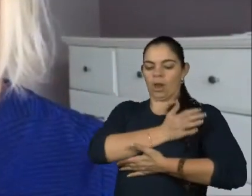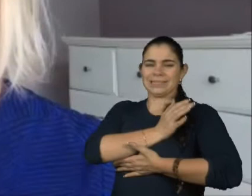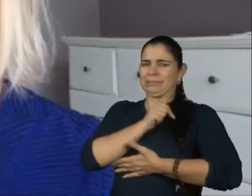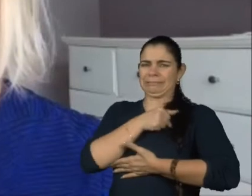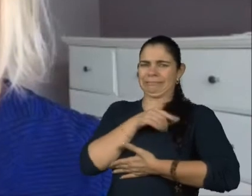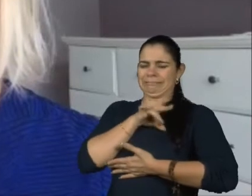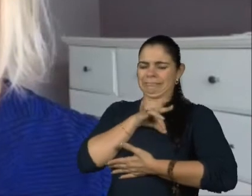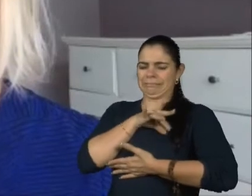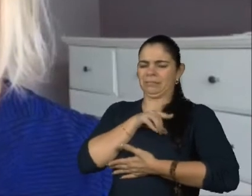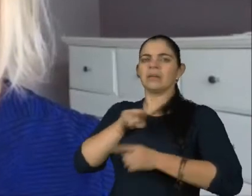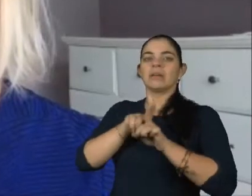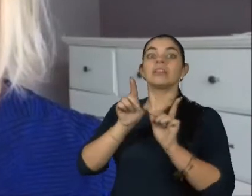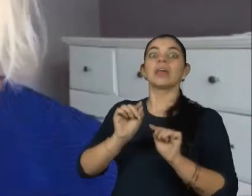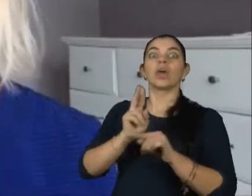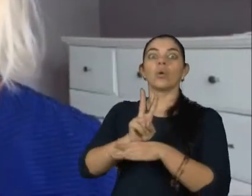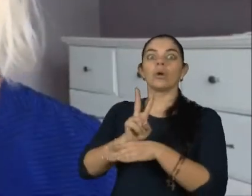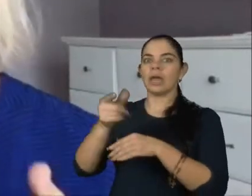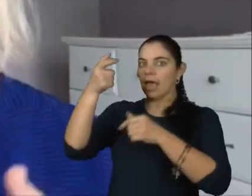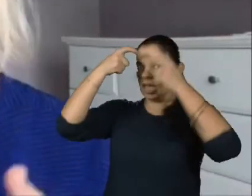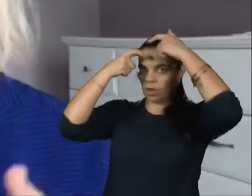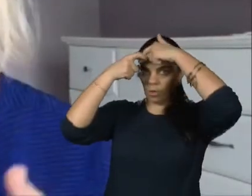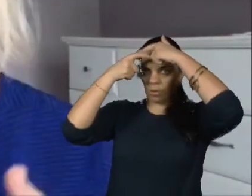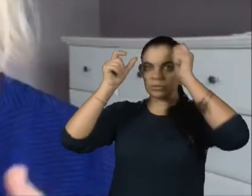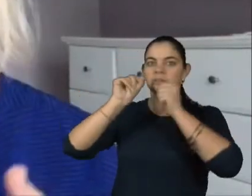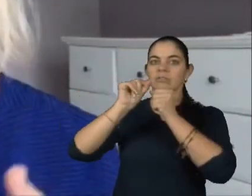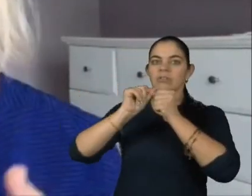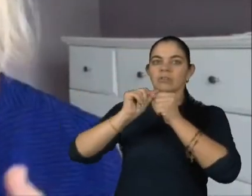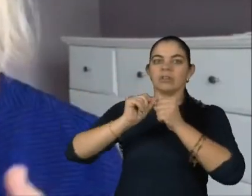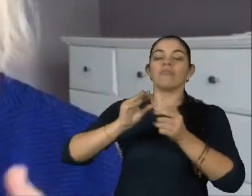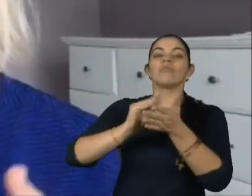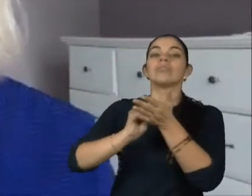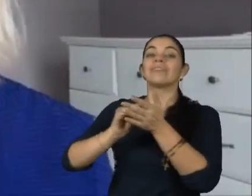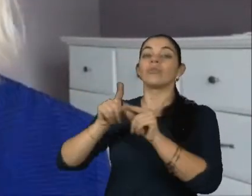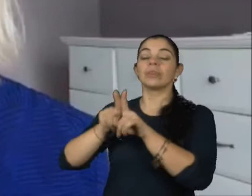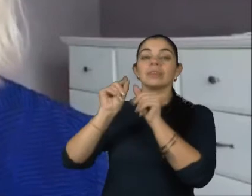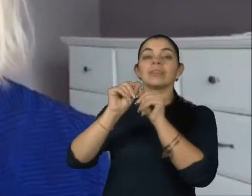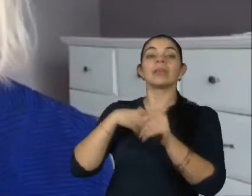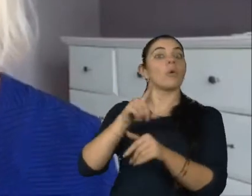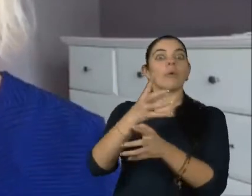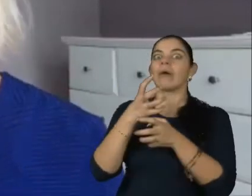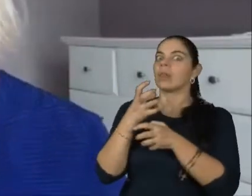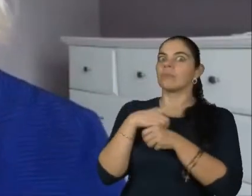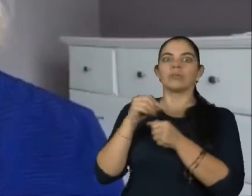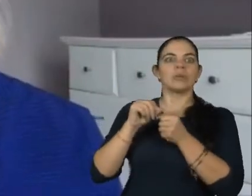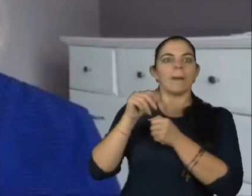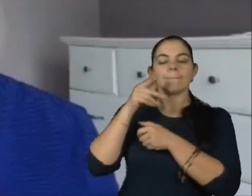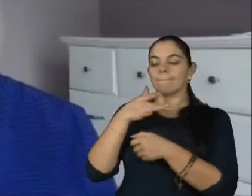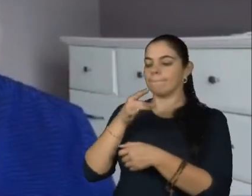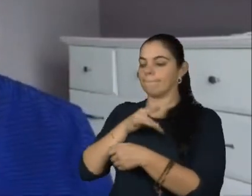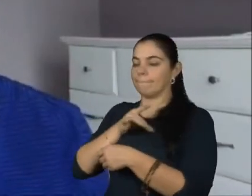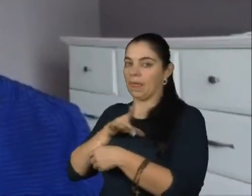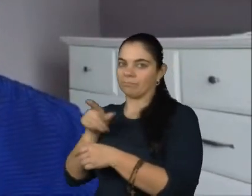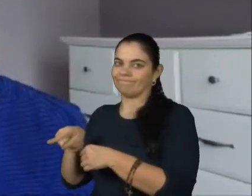preparado. Isso se chama inconsciente, mas se chama sabotagem. E se nós não queremos que alguém sinta pena do nosso